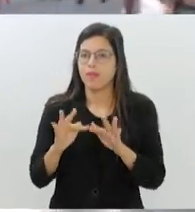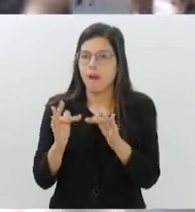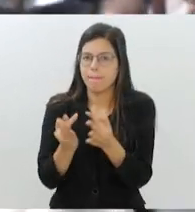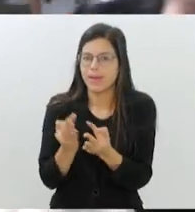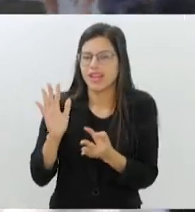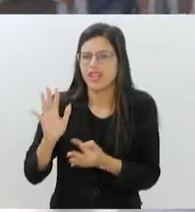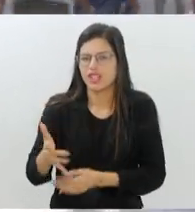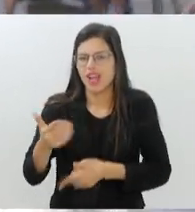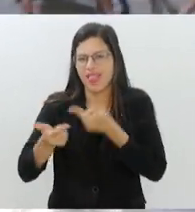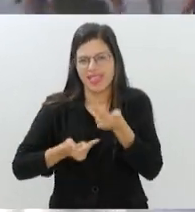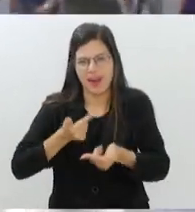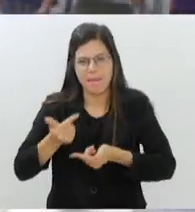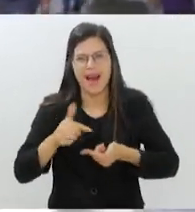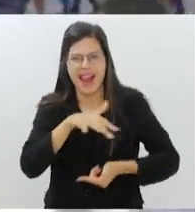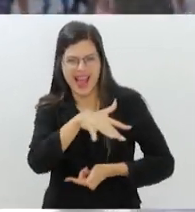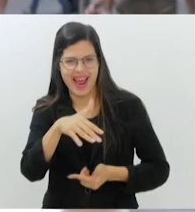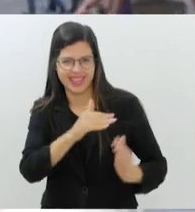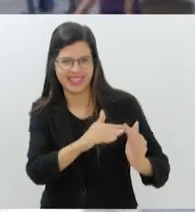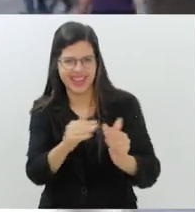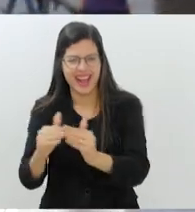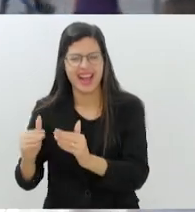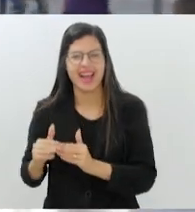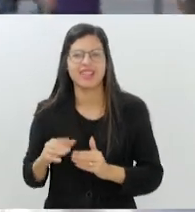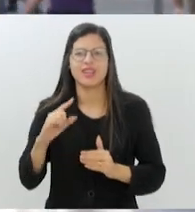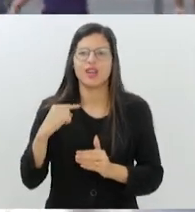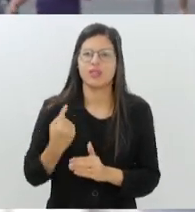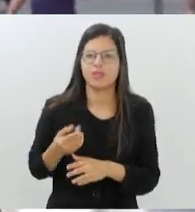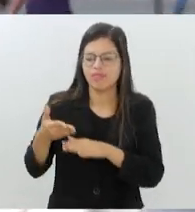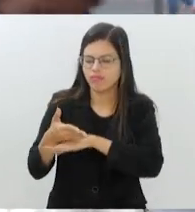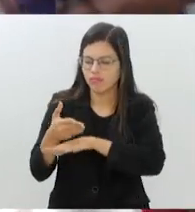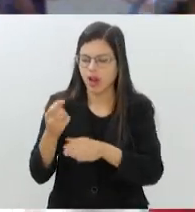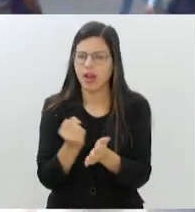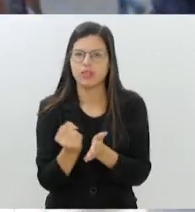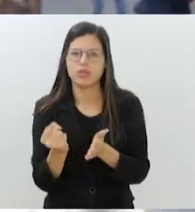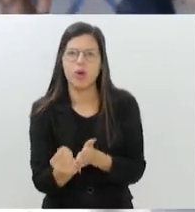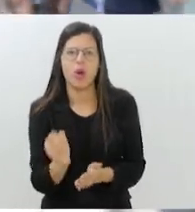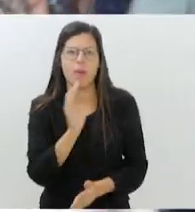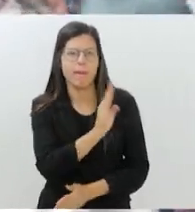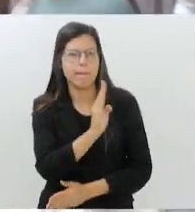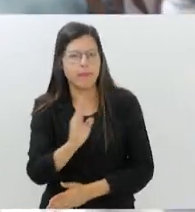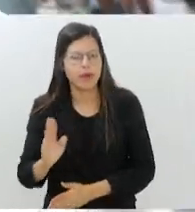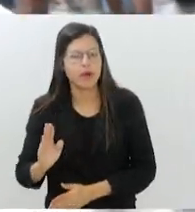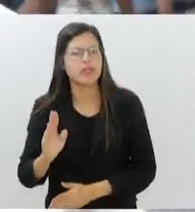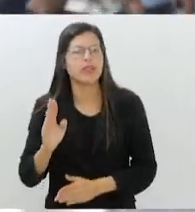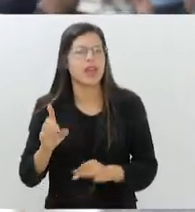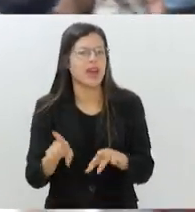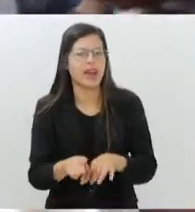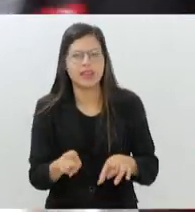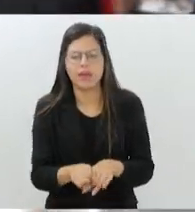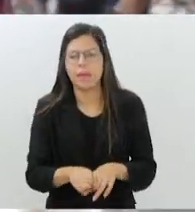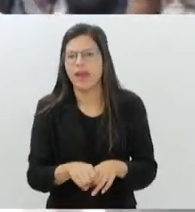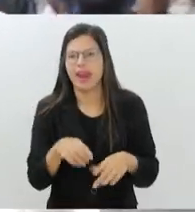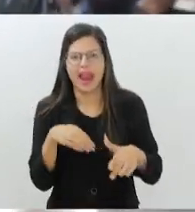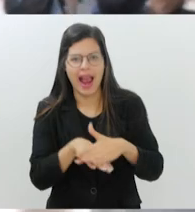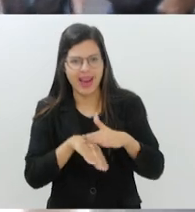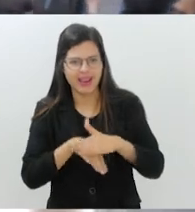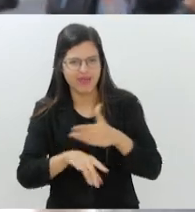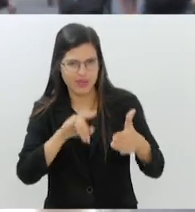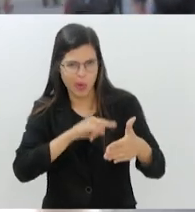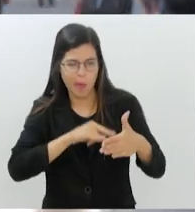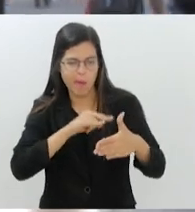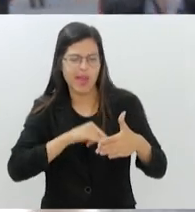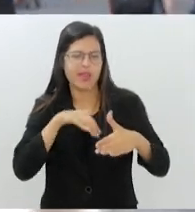prática muito grande de levantamento, estamos indo a cartórios, biblioteca nacional, arquivo nacional, pegando decretos que